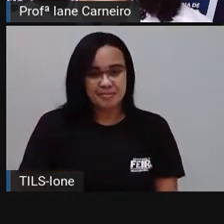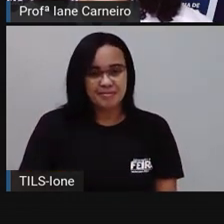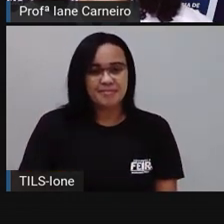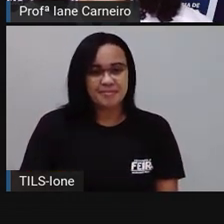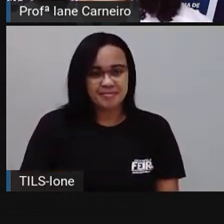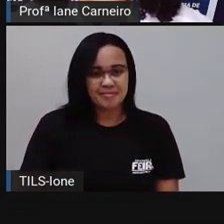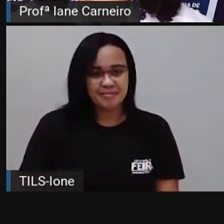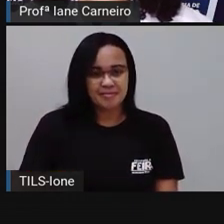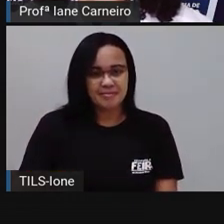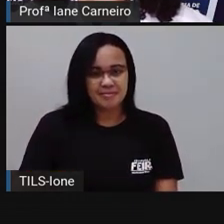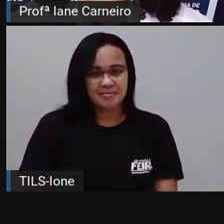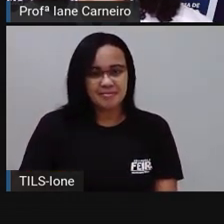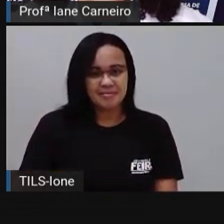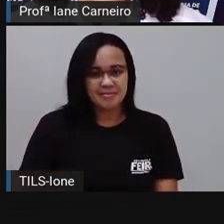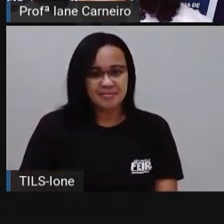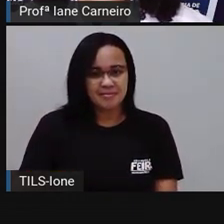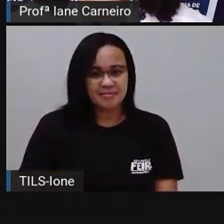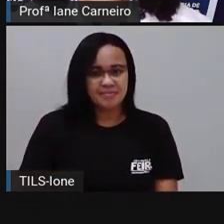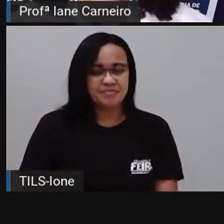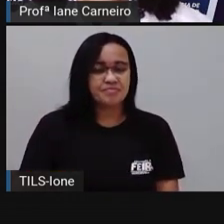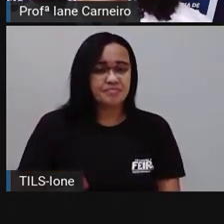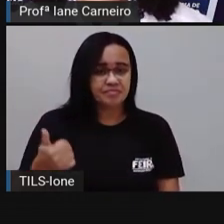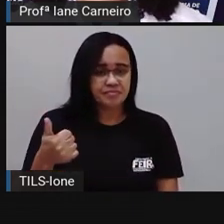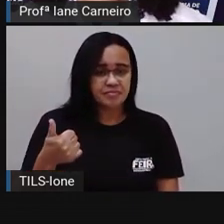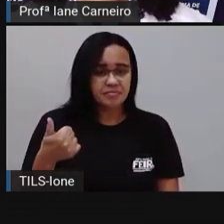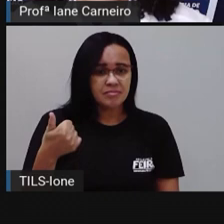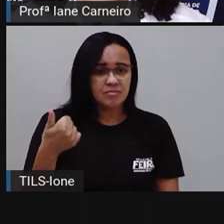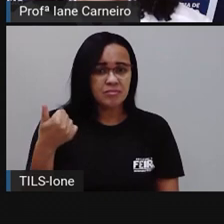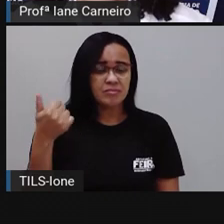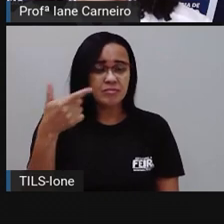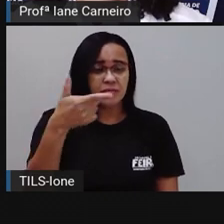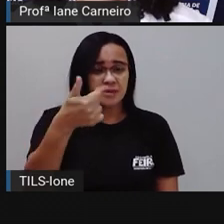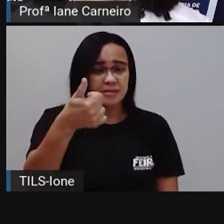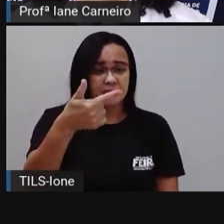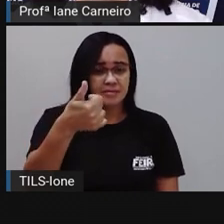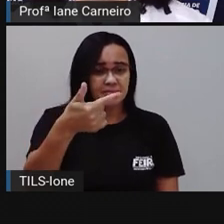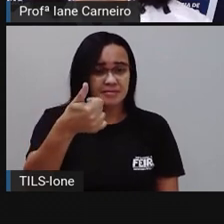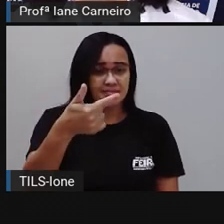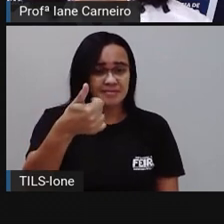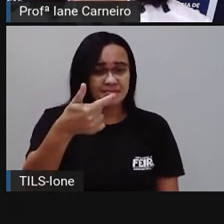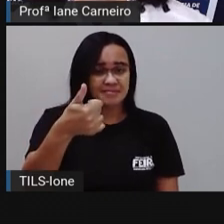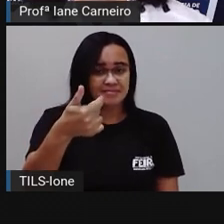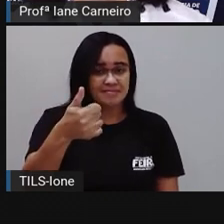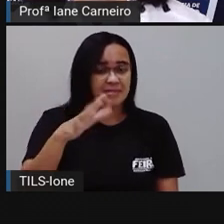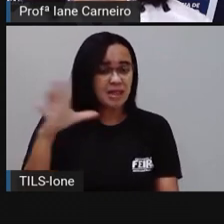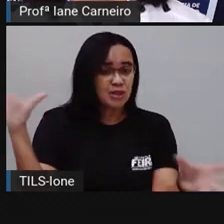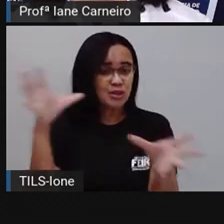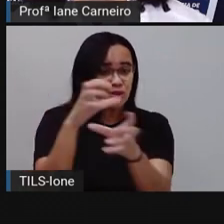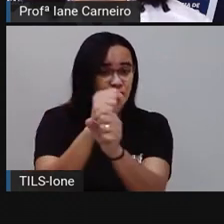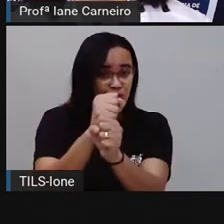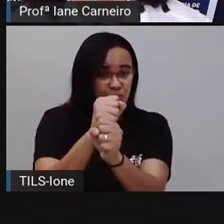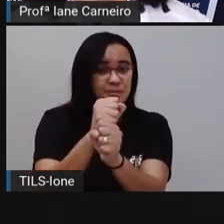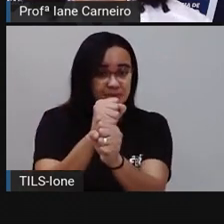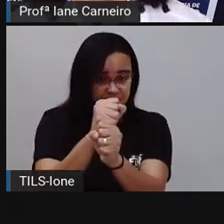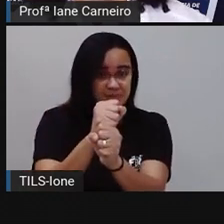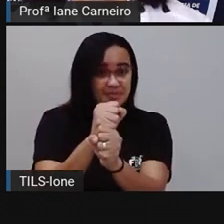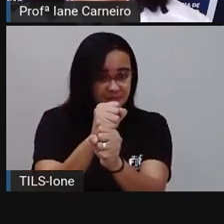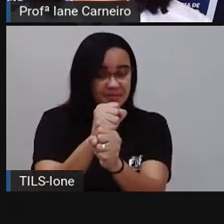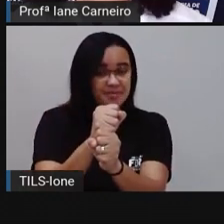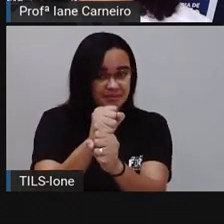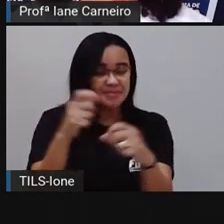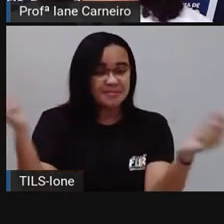cinco, seis, sete, oito, nove, dez, onze, doze. Ó, doze.